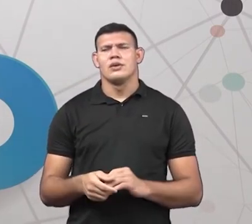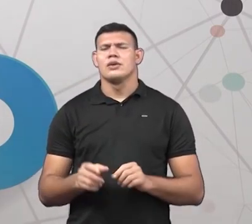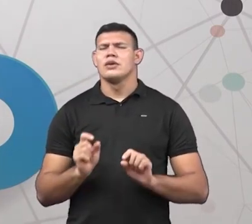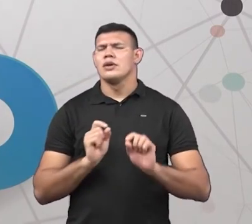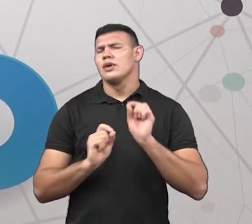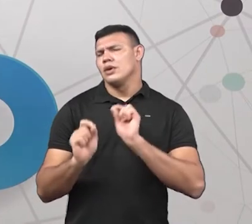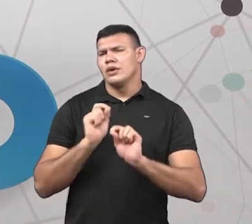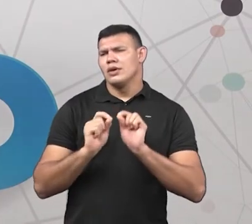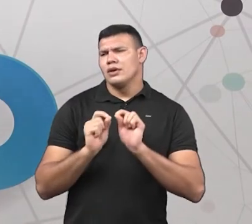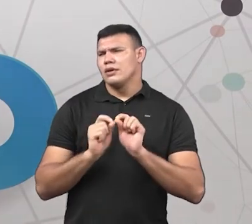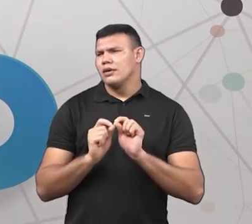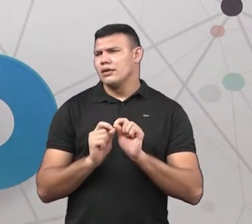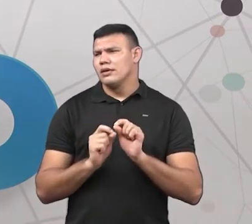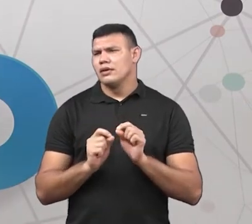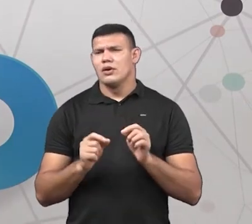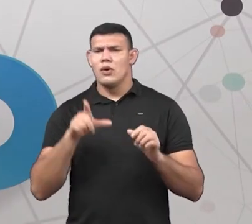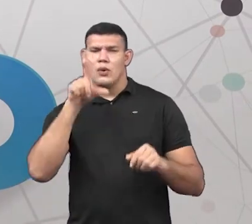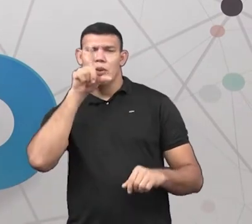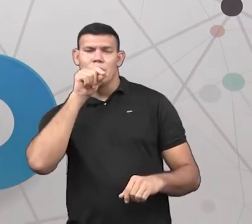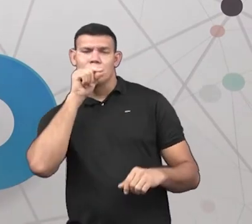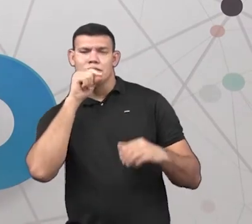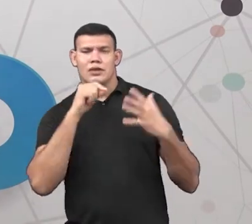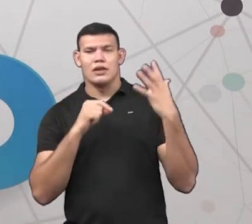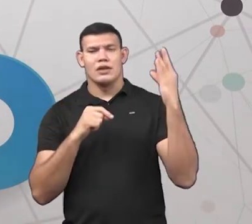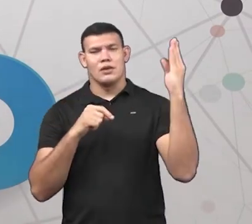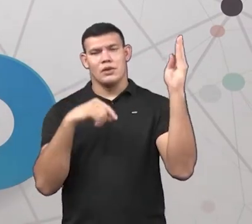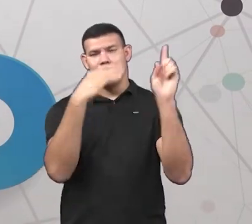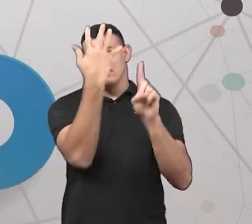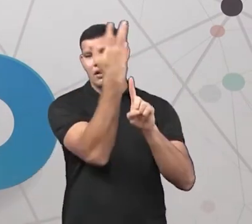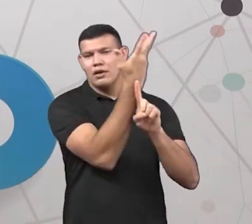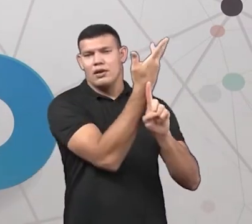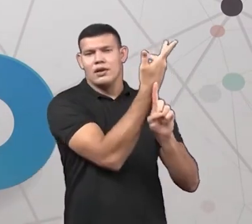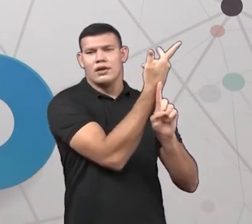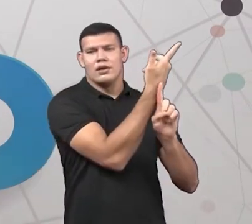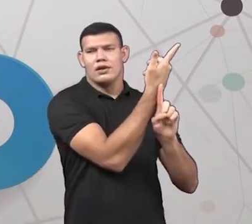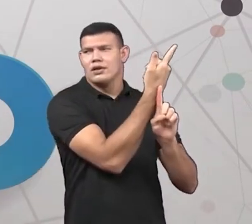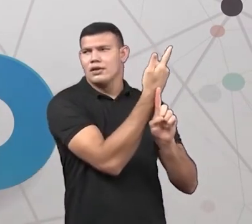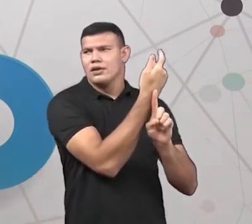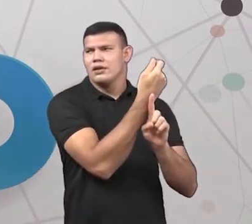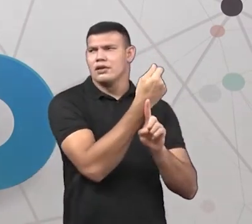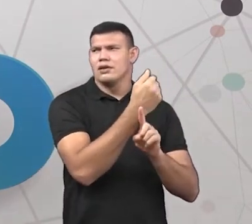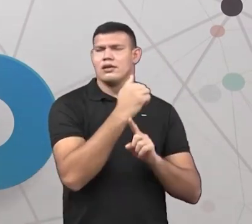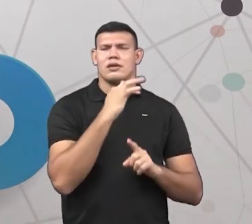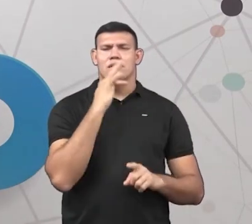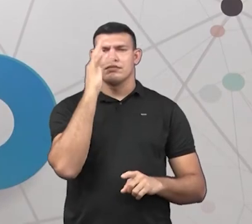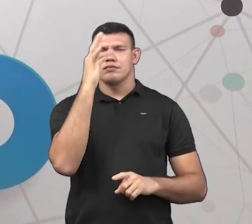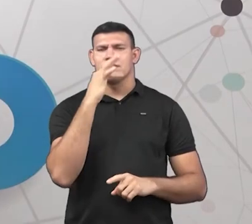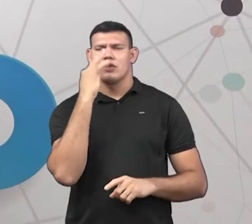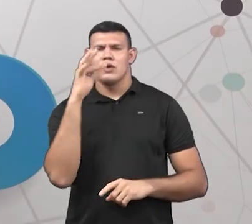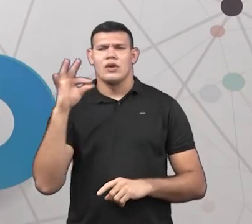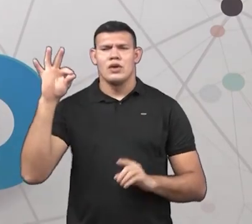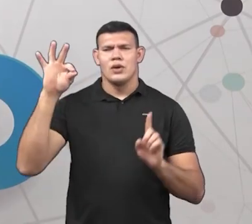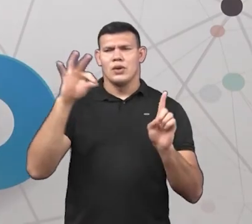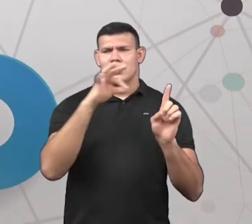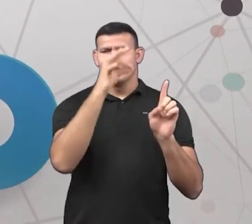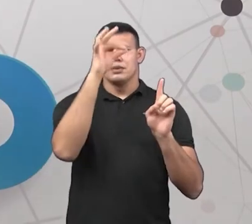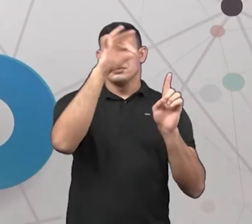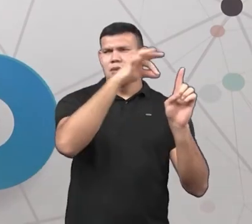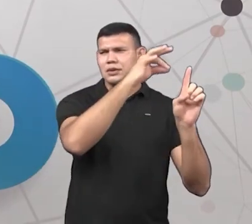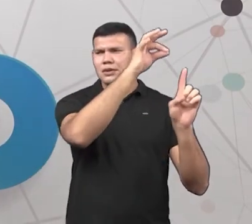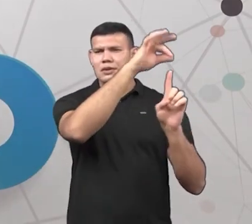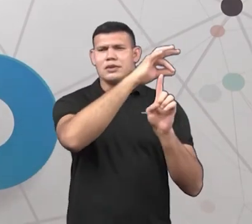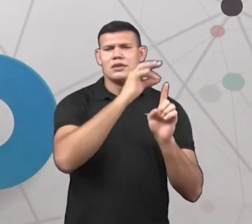O beija-flor estava lá, né? Na floresta, indo pro lado, voando. O beija-flor bem pequenininho, né? E começou um grande incêndio. Começou um